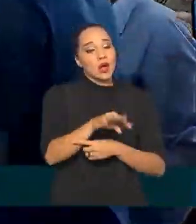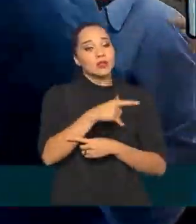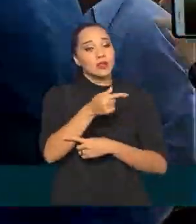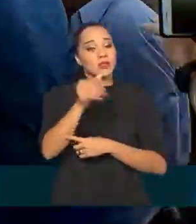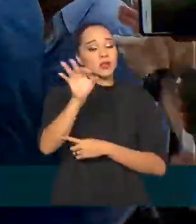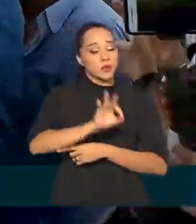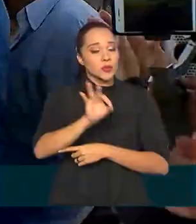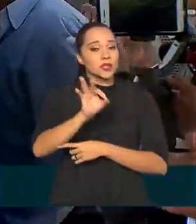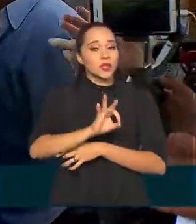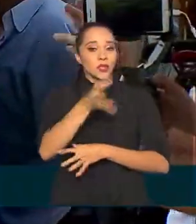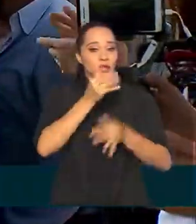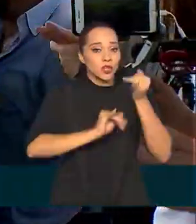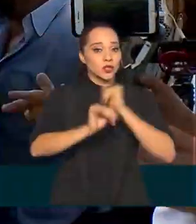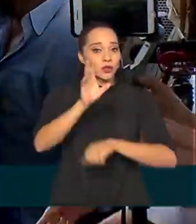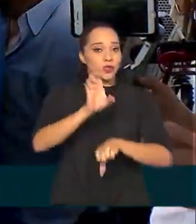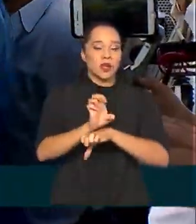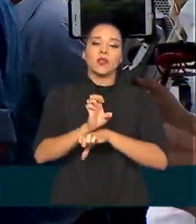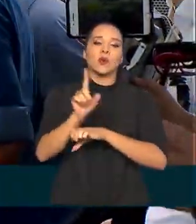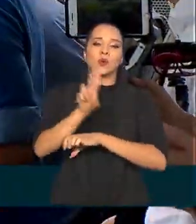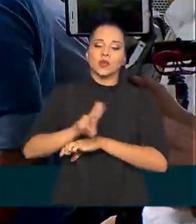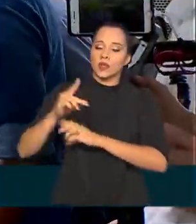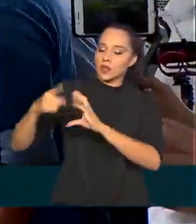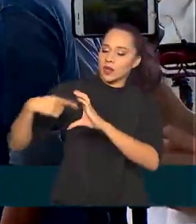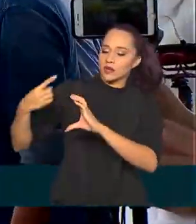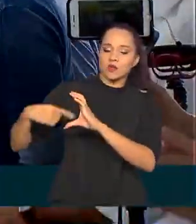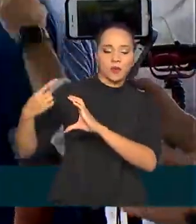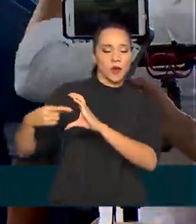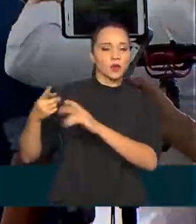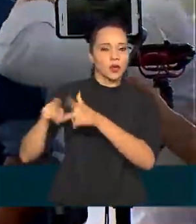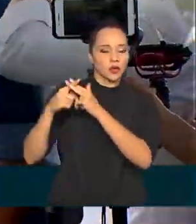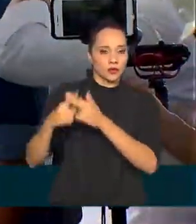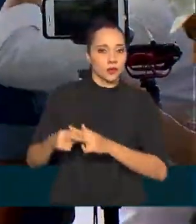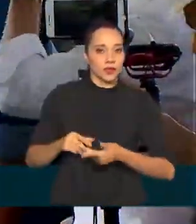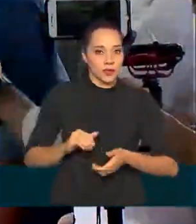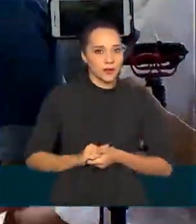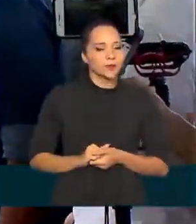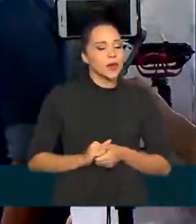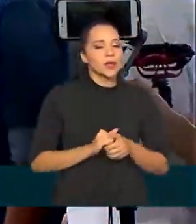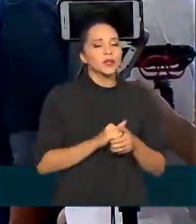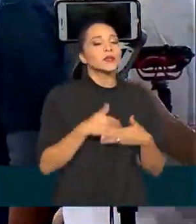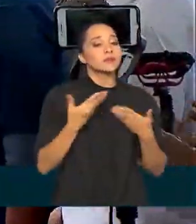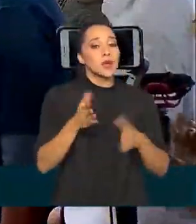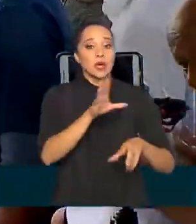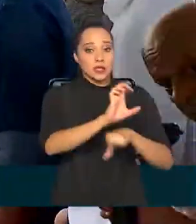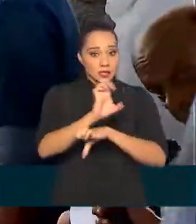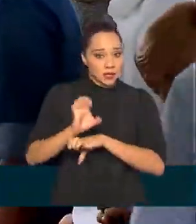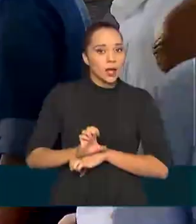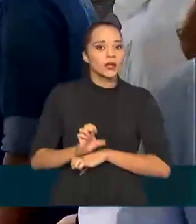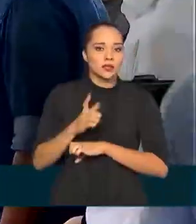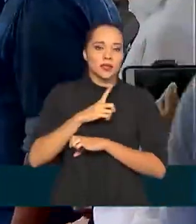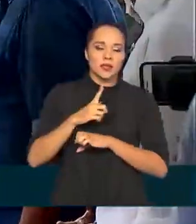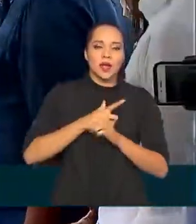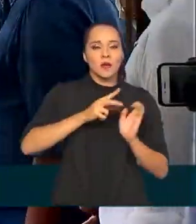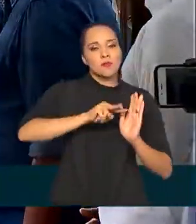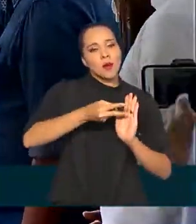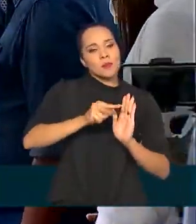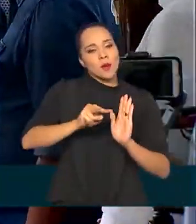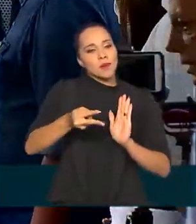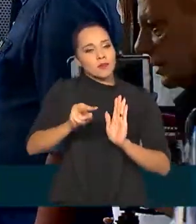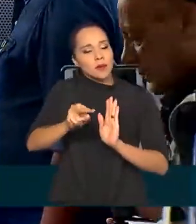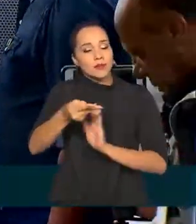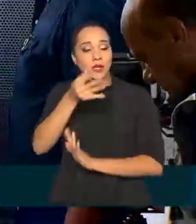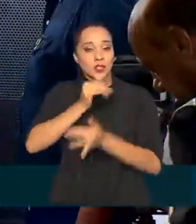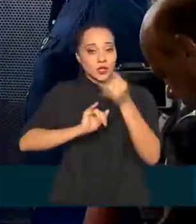restabelecida por meio de um transformador que foi recuperado. Desde então, as cidades passam por um racionamento de energia.